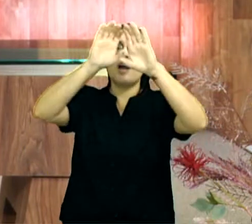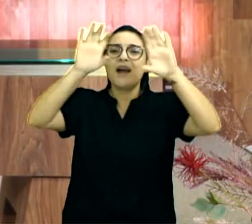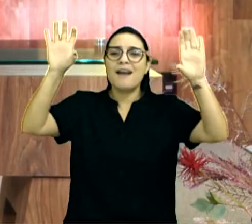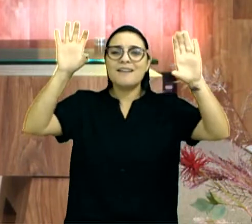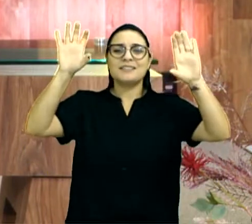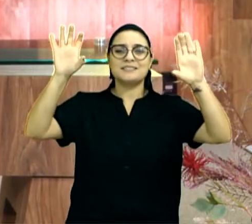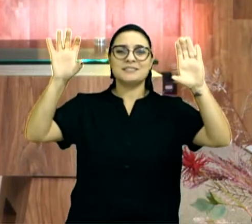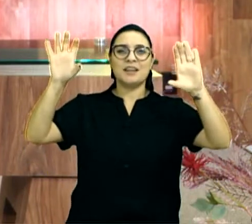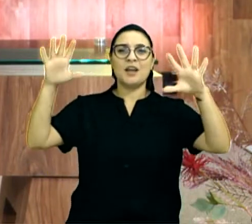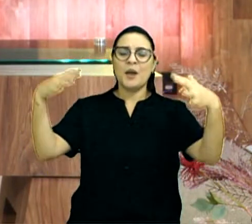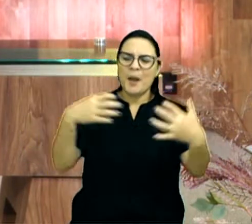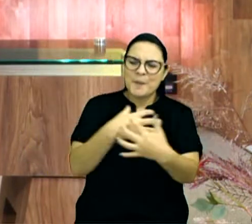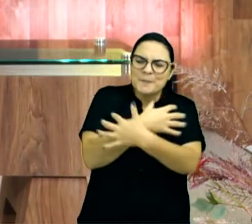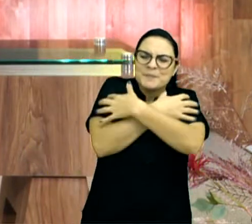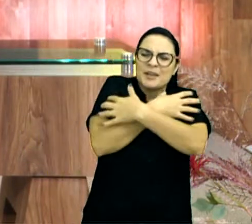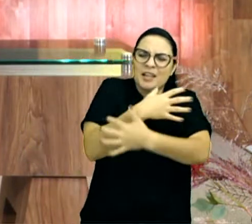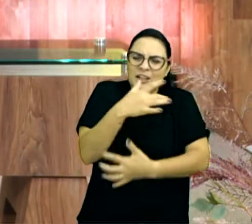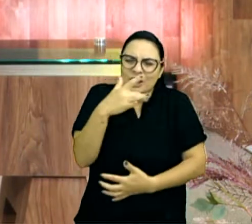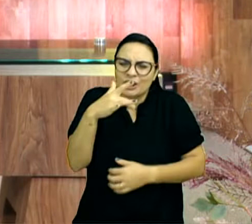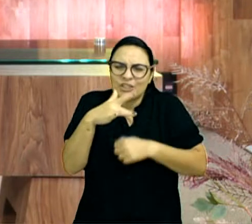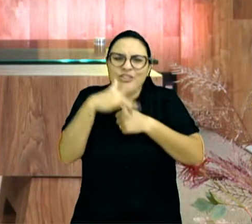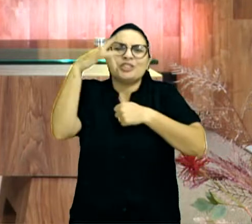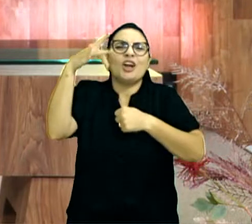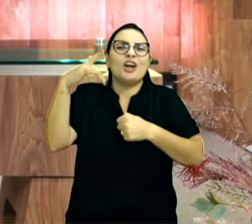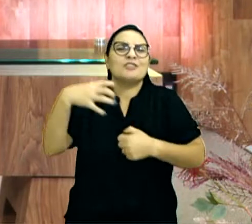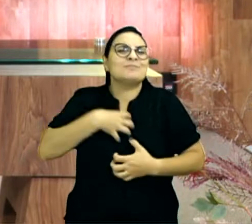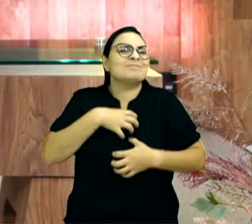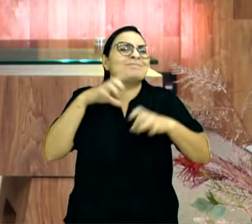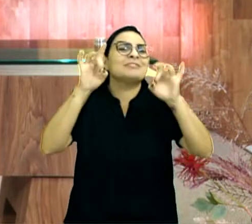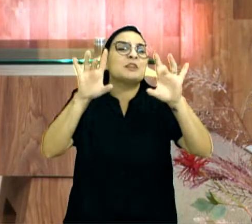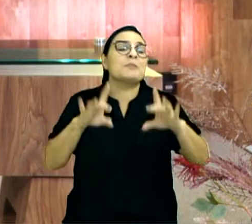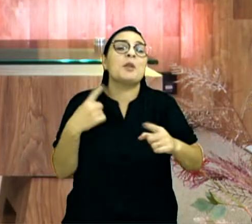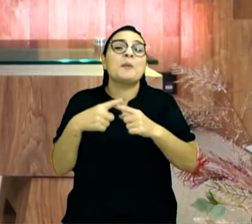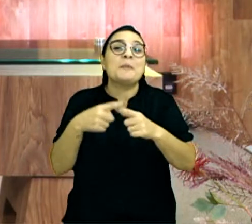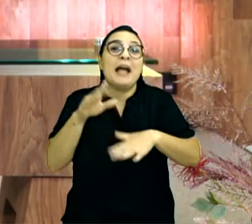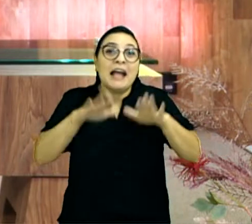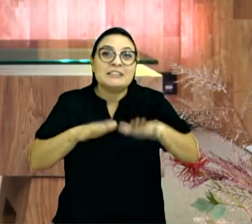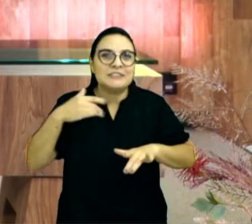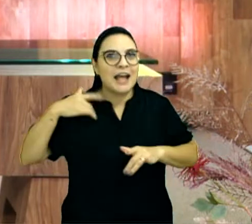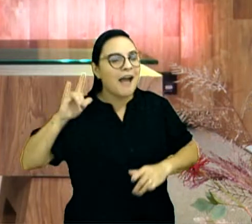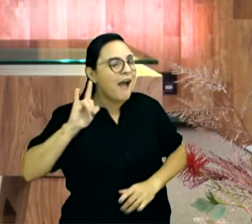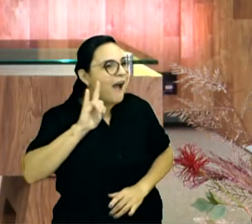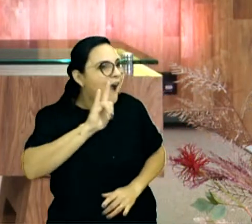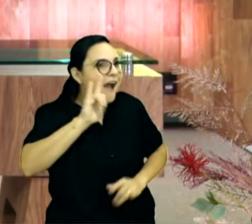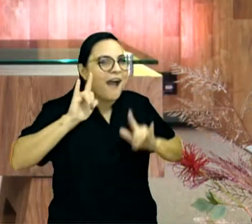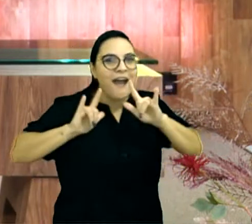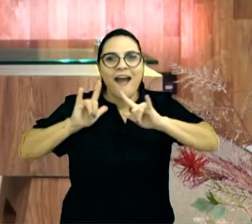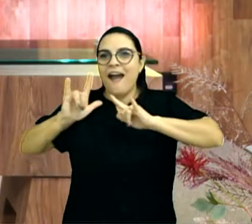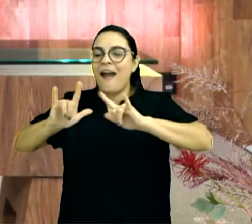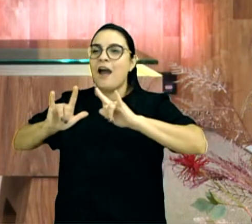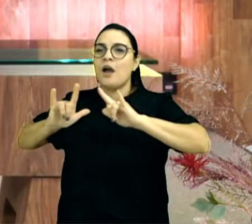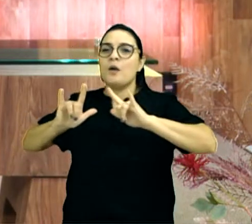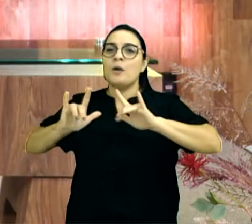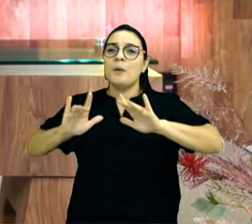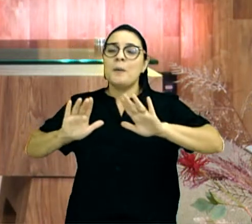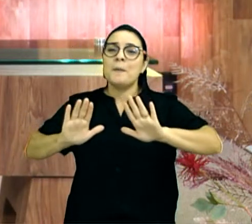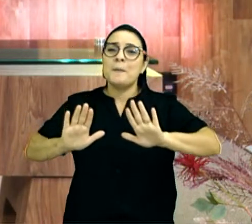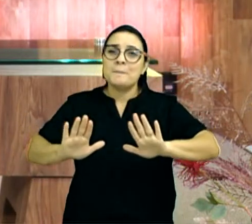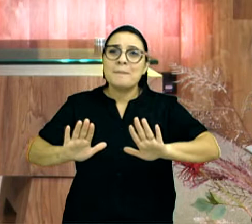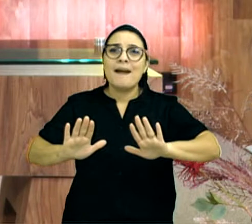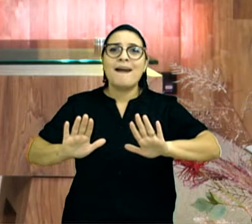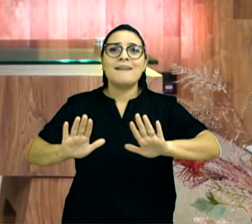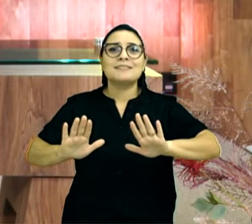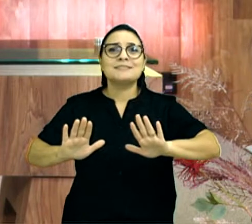onde ninguém pode tocar. Você pode amar muito uma pessoa e tem que amar, o amor faz parte da vida cristã, do